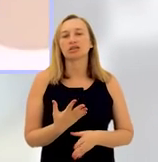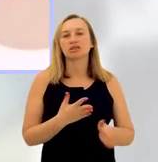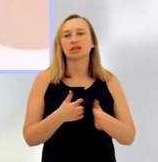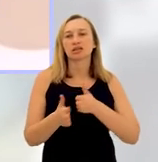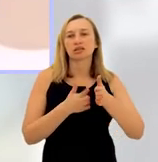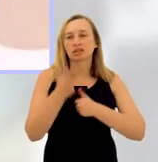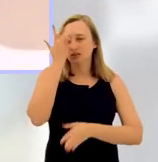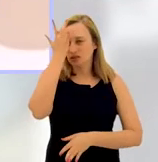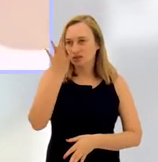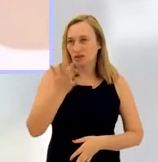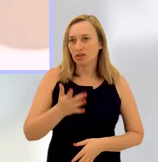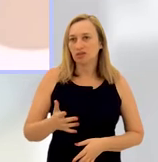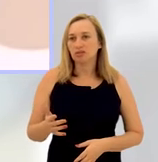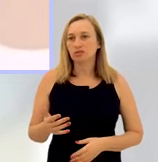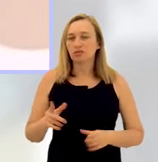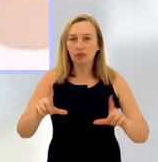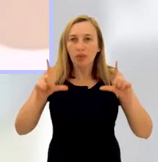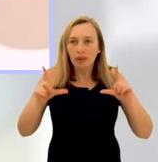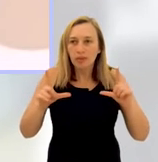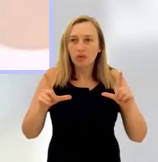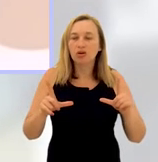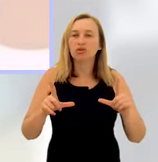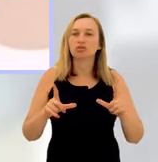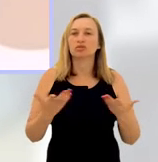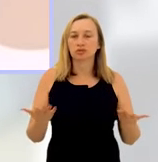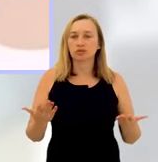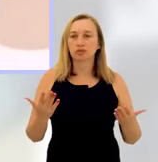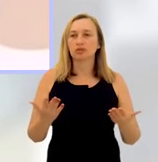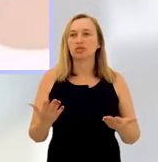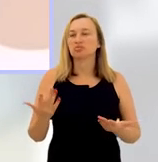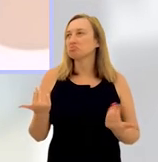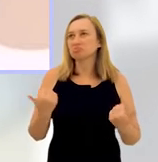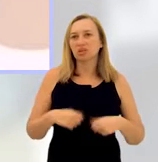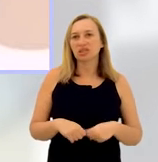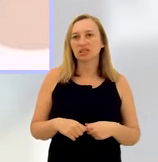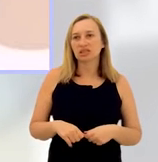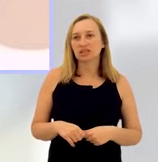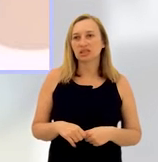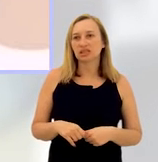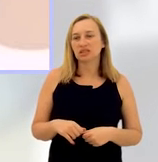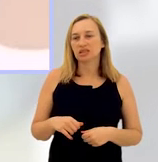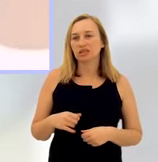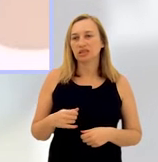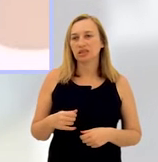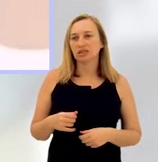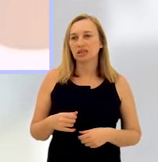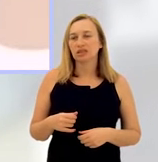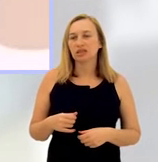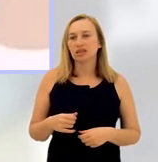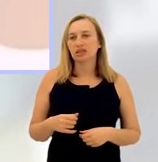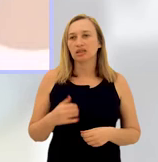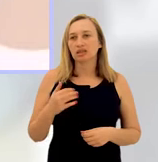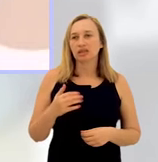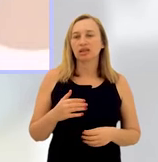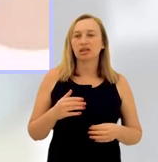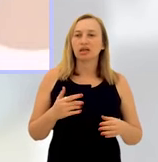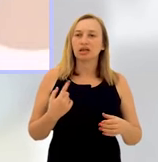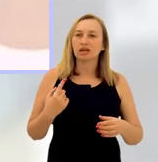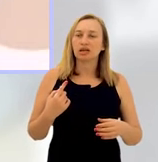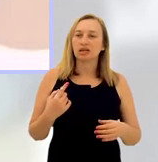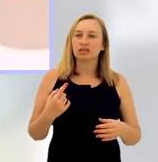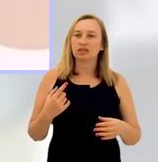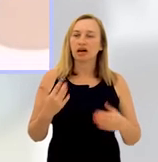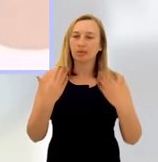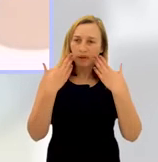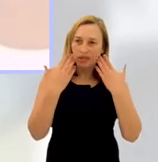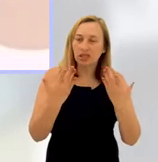uma forma de fácil acesso. Ou seja, a vítima fica visível e o processo invisível. Ela não precisa entender do juiz de case para dar entrada nesse vídeo